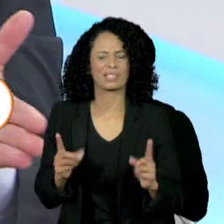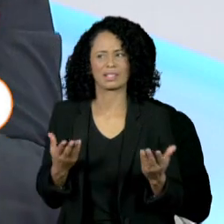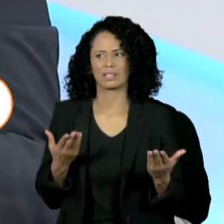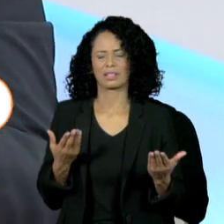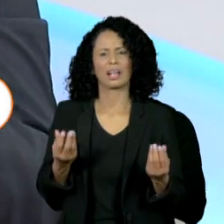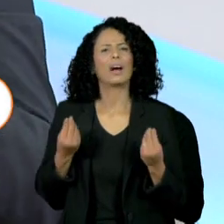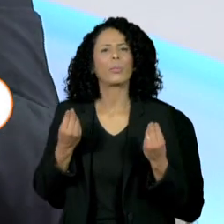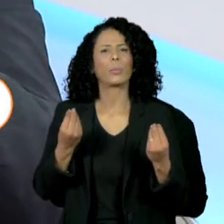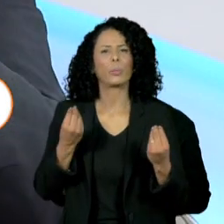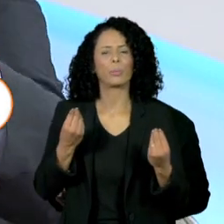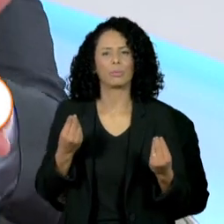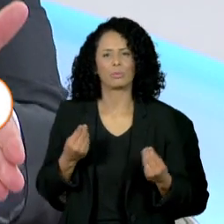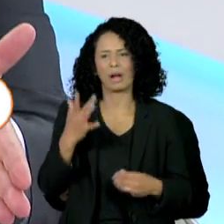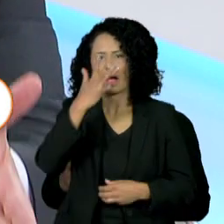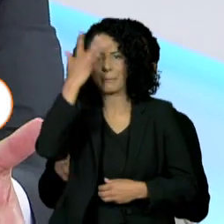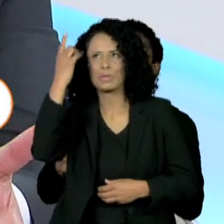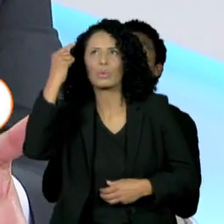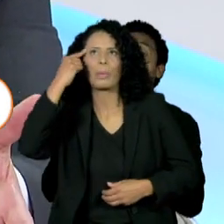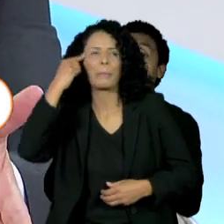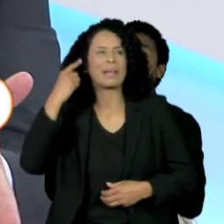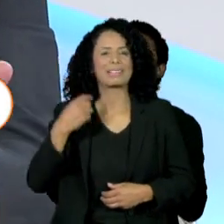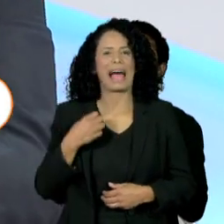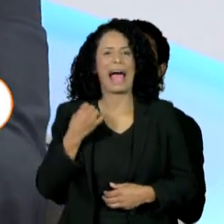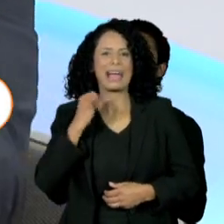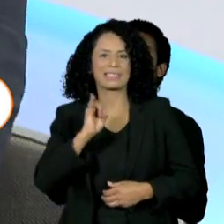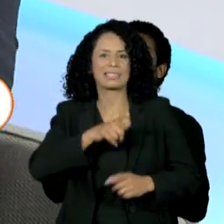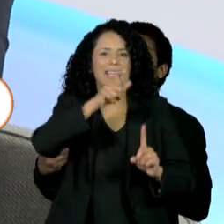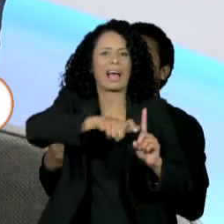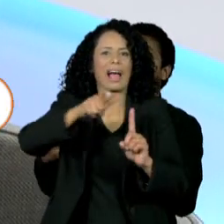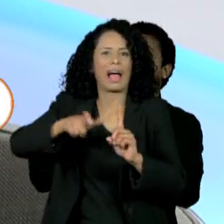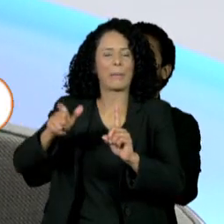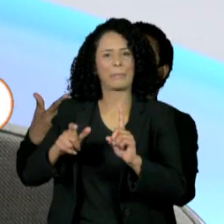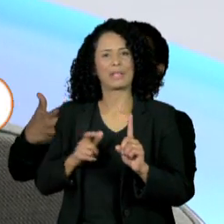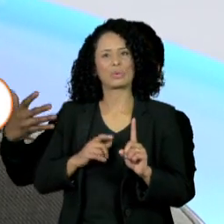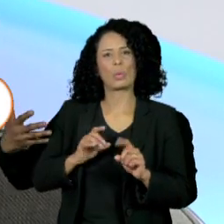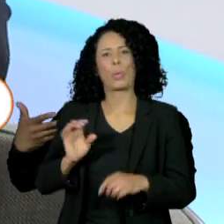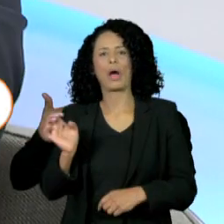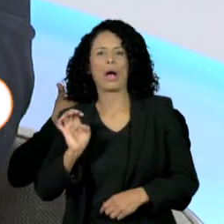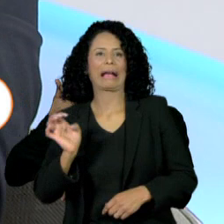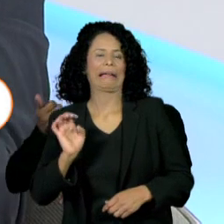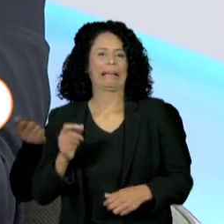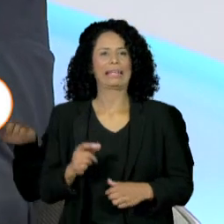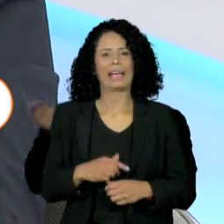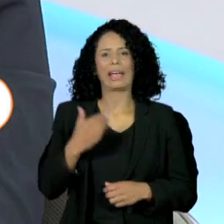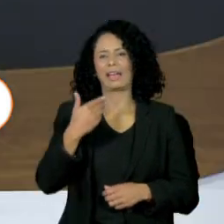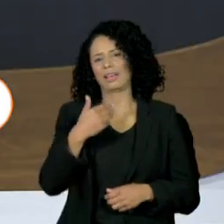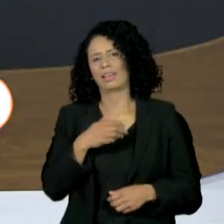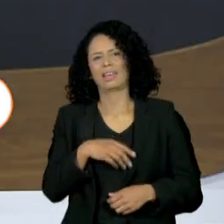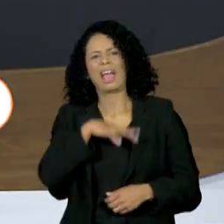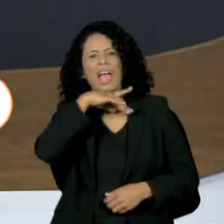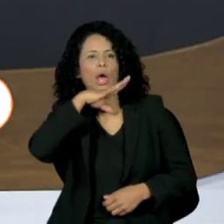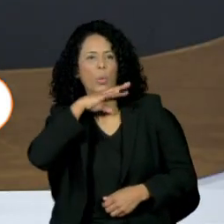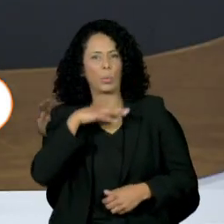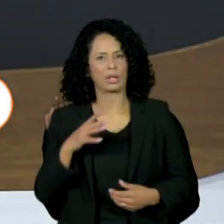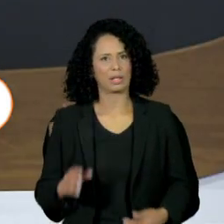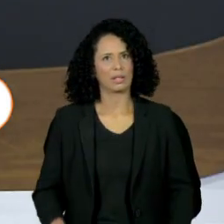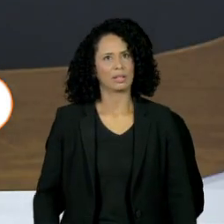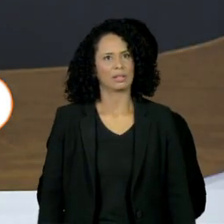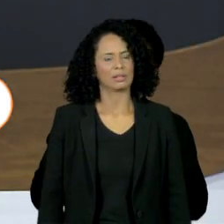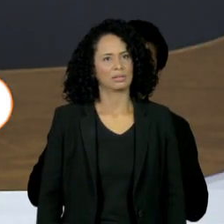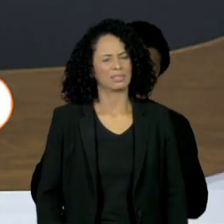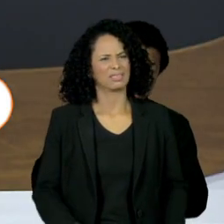pessoas que têm filhos homossexuais é melhor ter um filho morto. Mas ele já falava essas coisas em 2018.